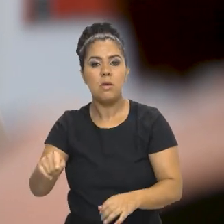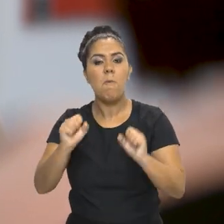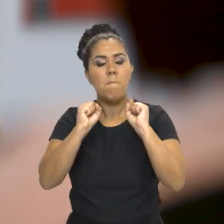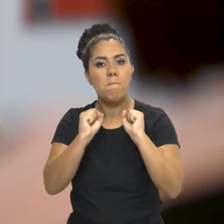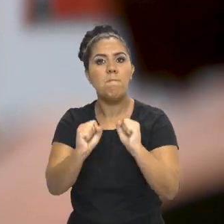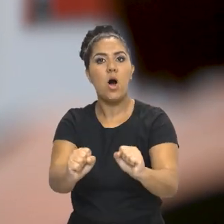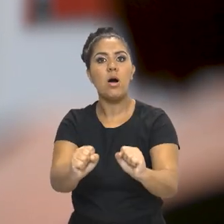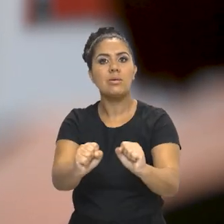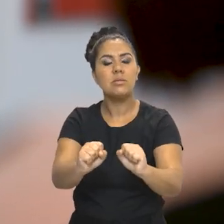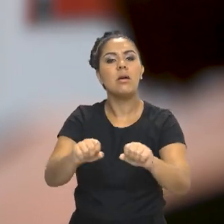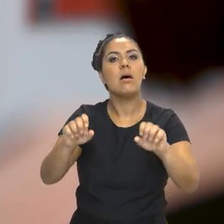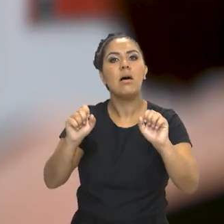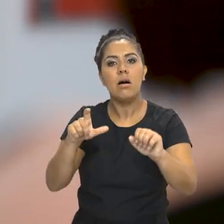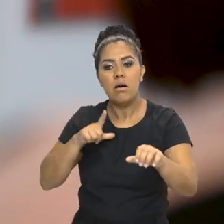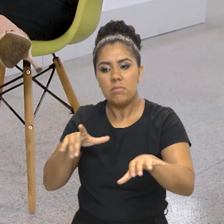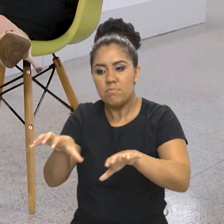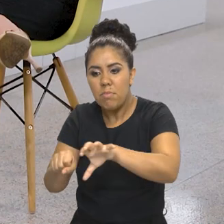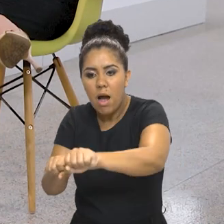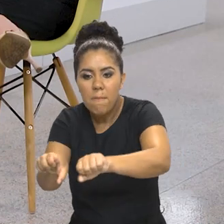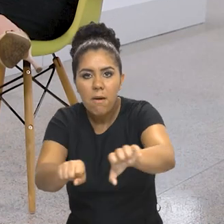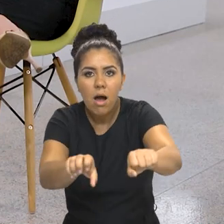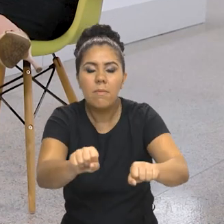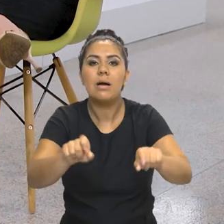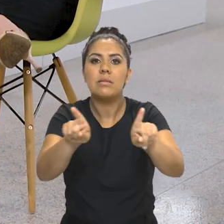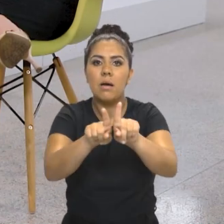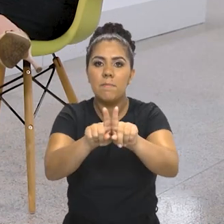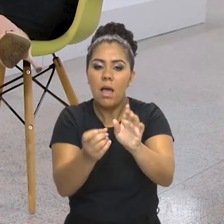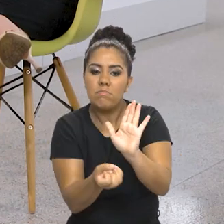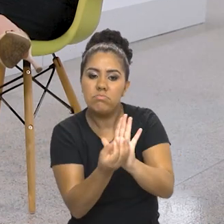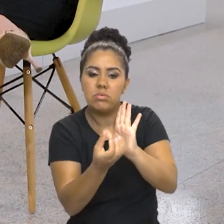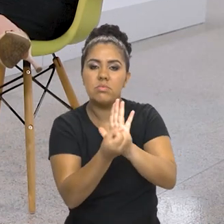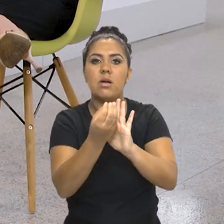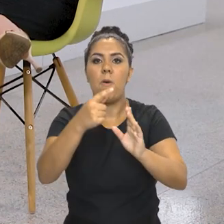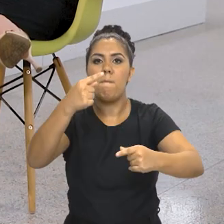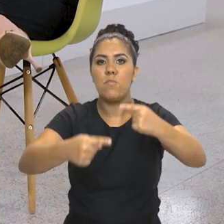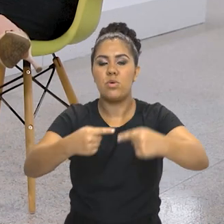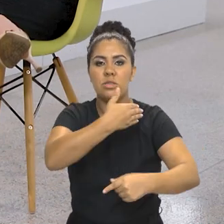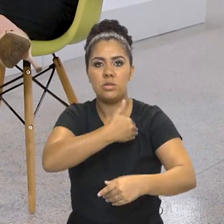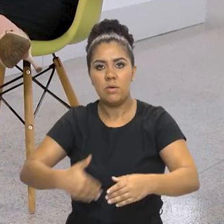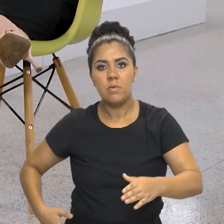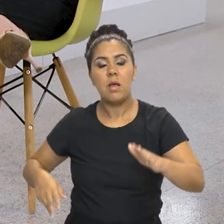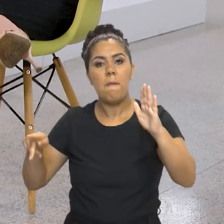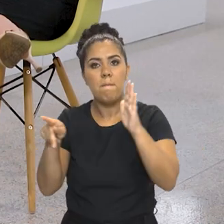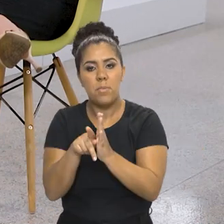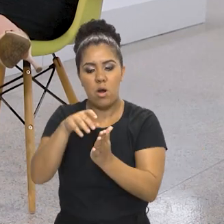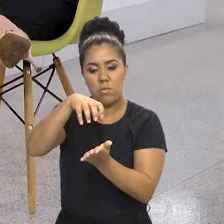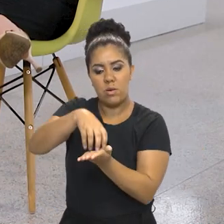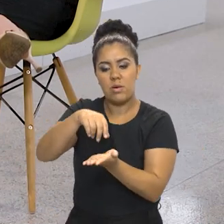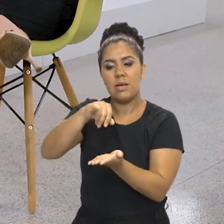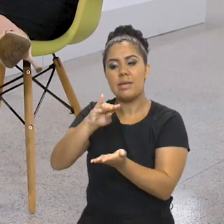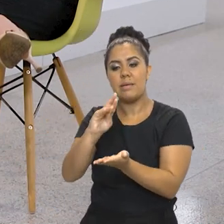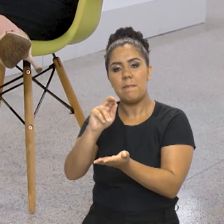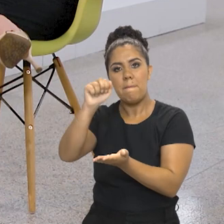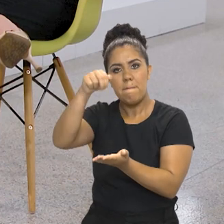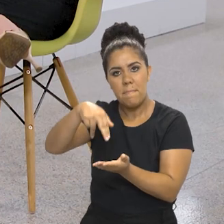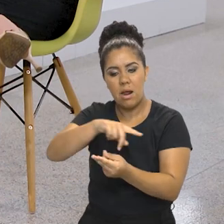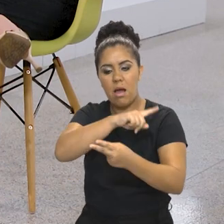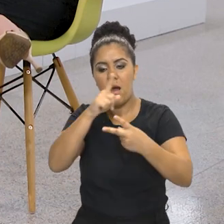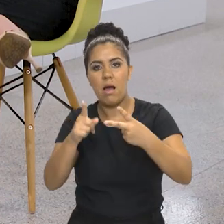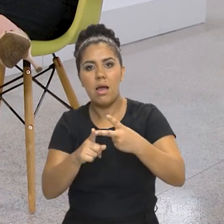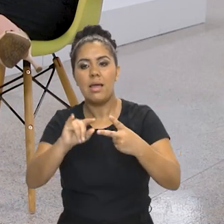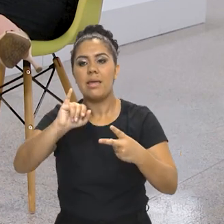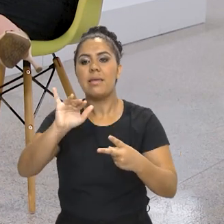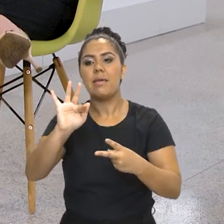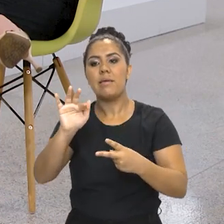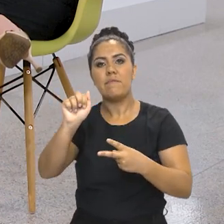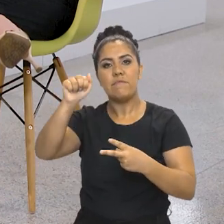passem a integrar o rol de políticas públicas que é oferecido pelo Ibram, pelo IFAM, pelo MINC, pelo